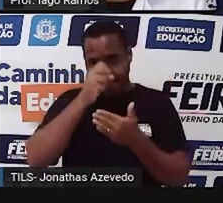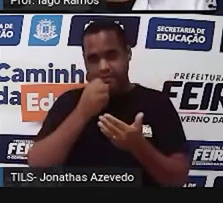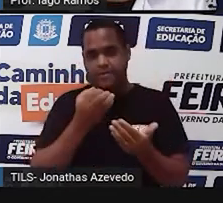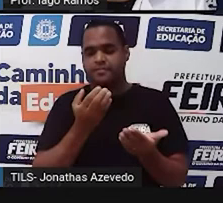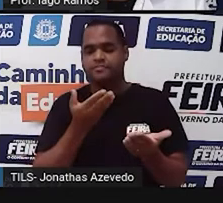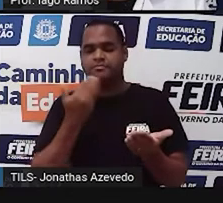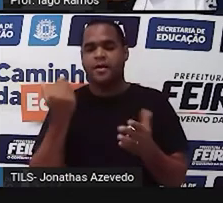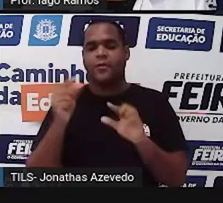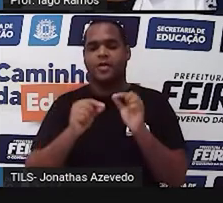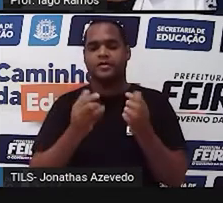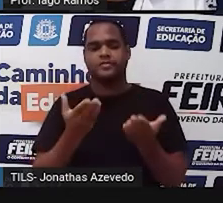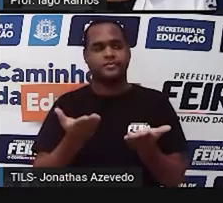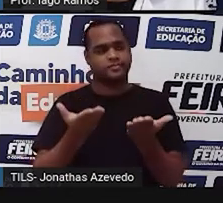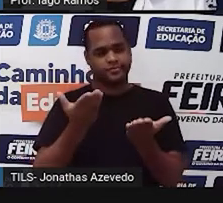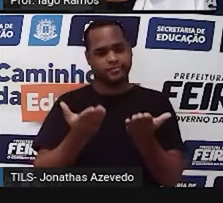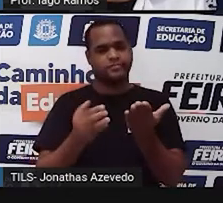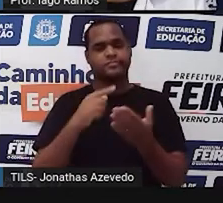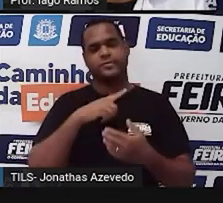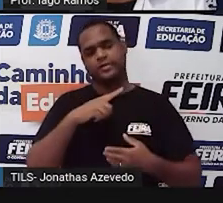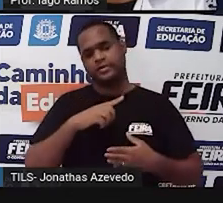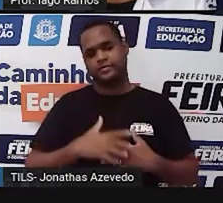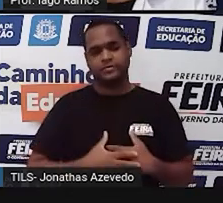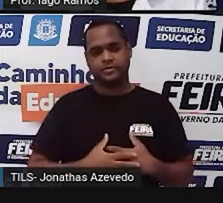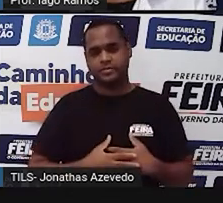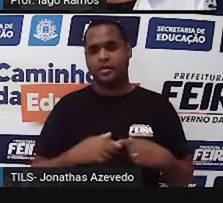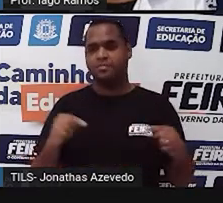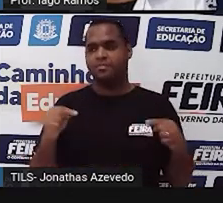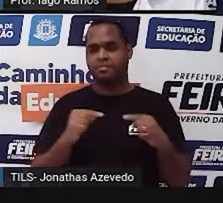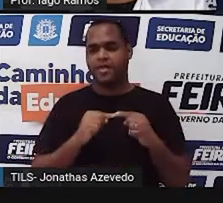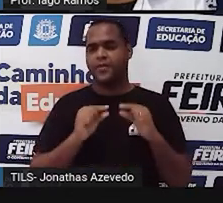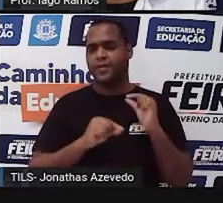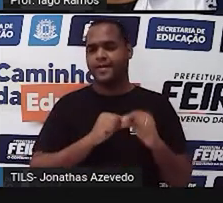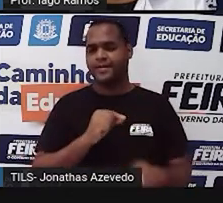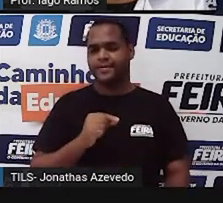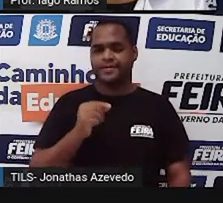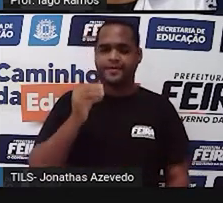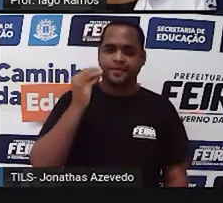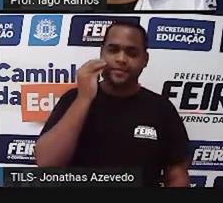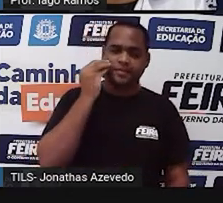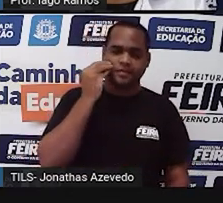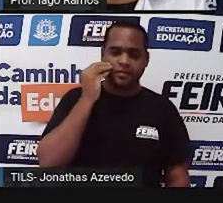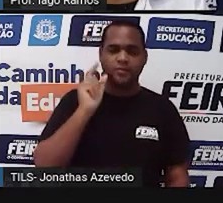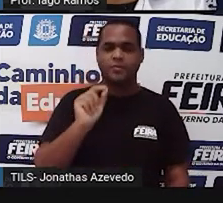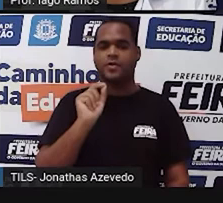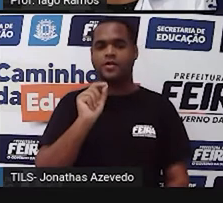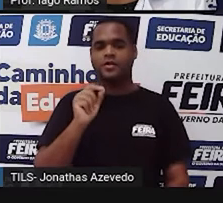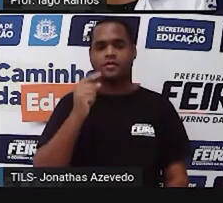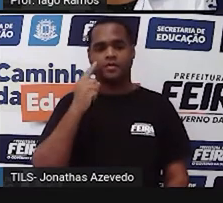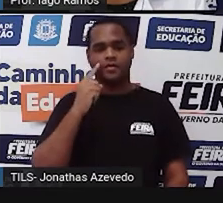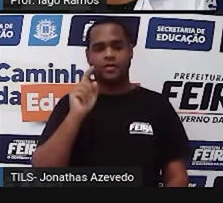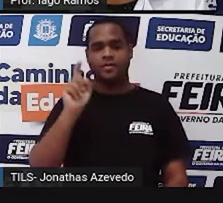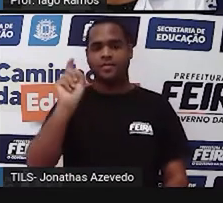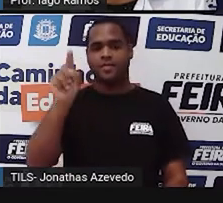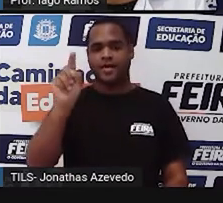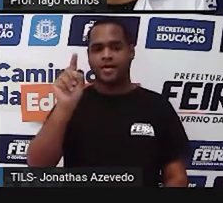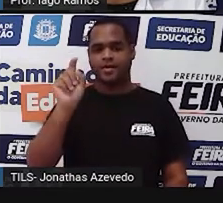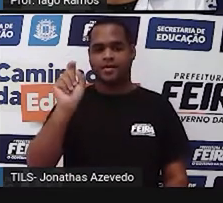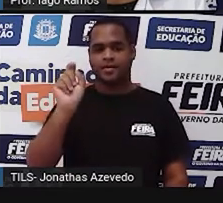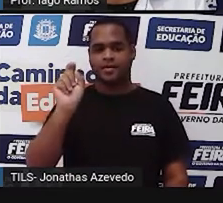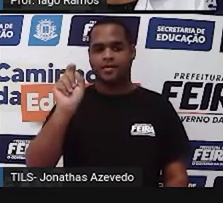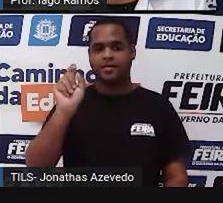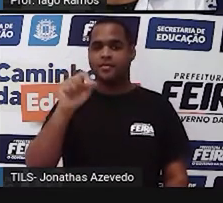de dois pratos. E onde é que está esse experimento? Quando eu clicar lá em cima aqui, vai